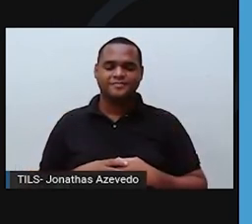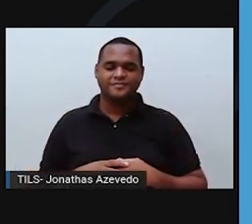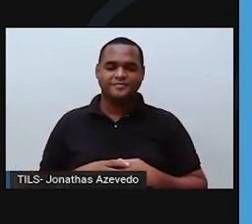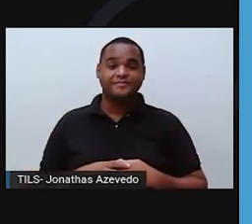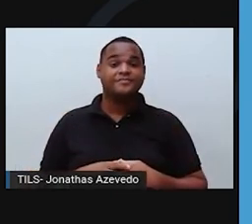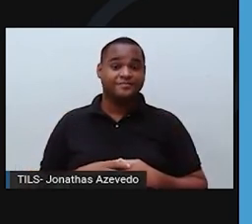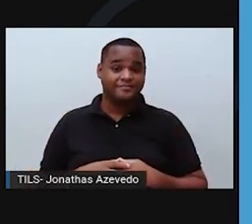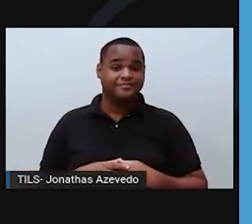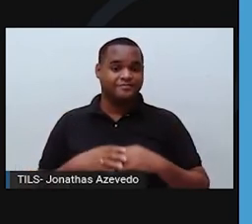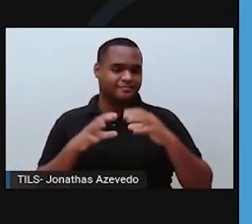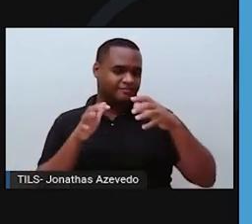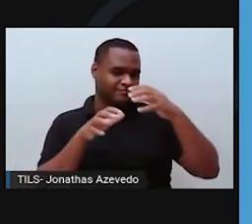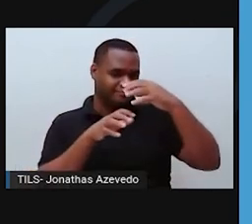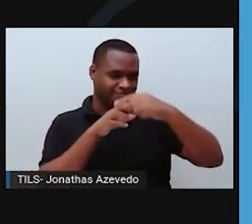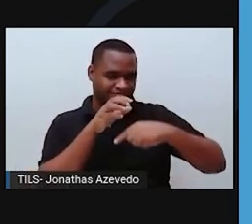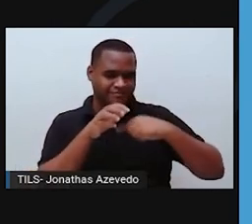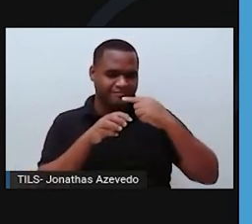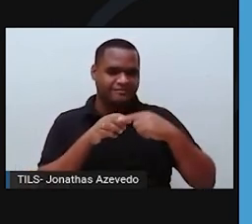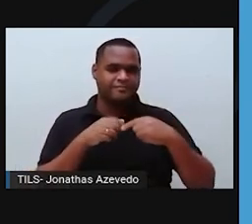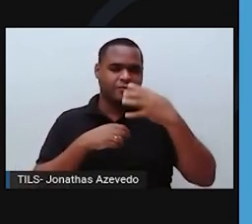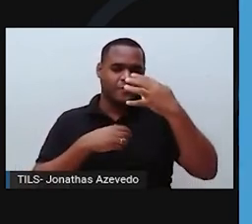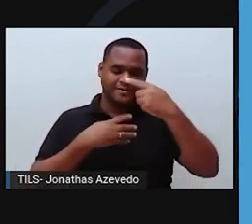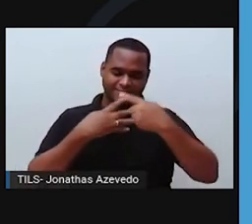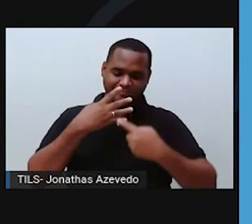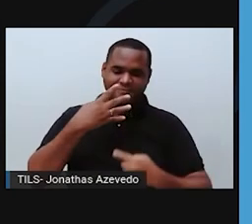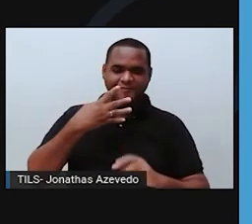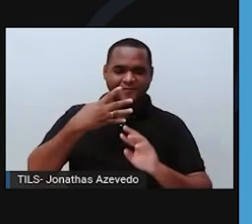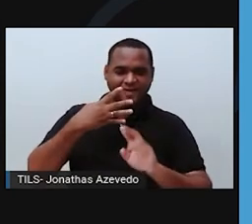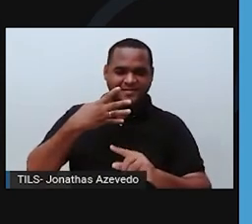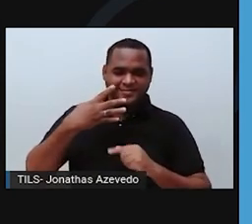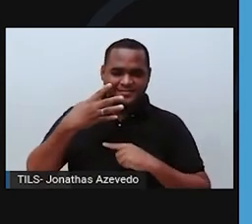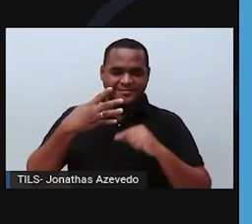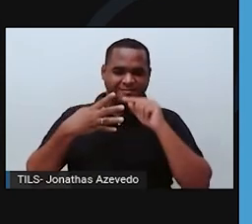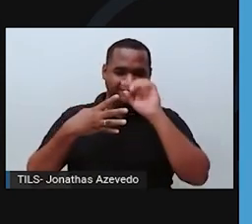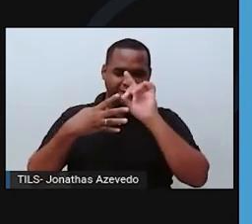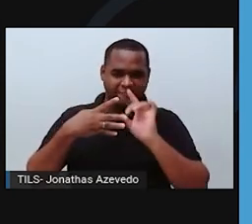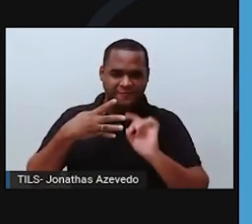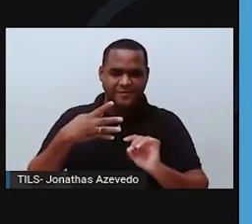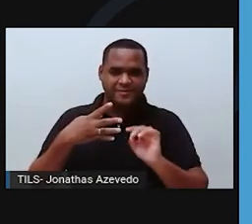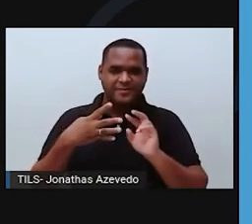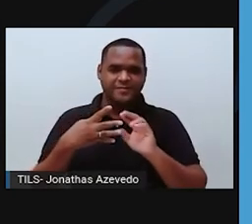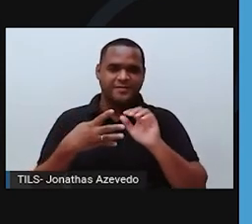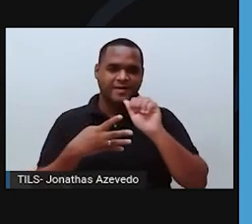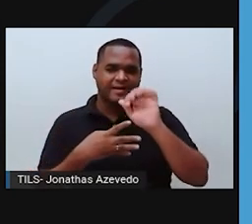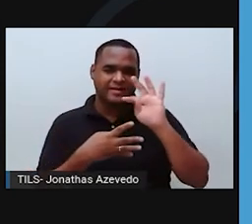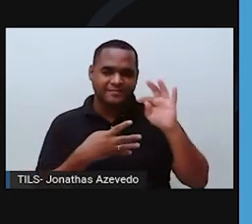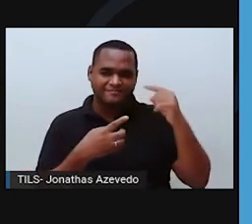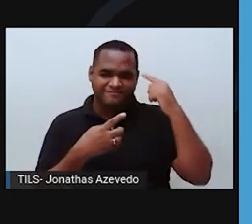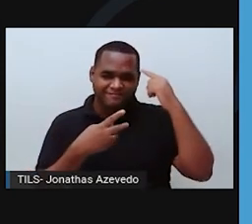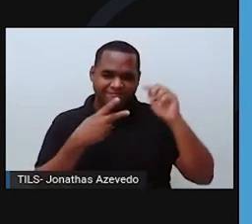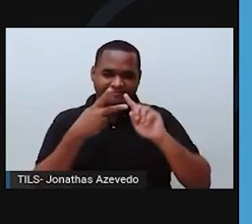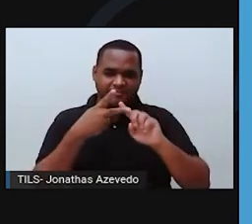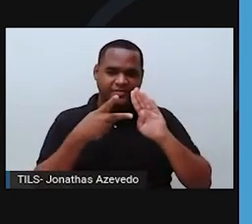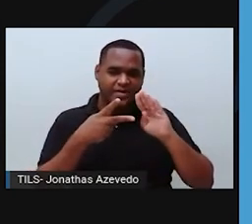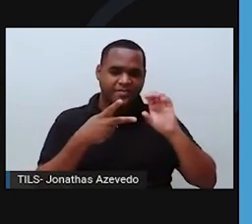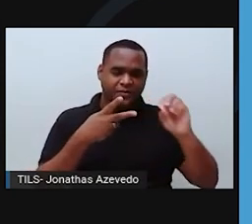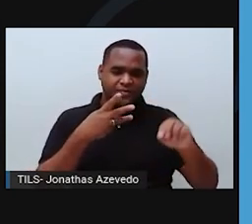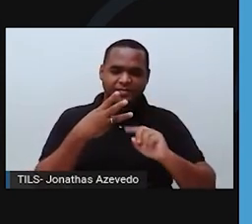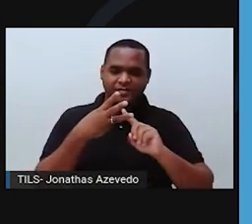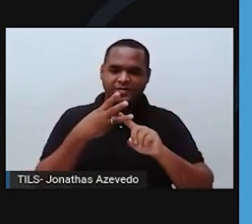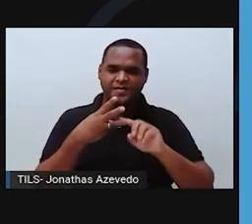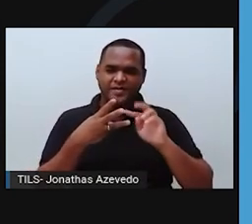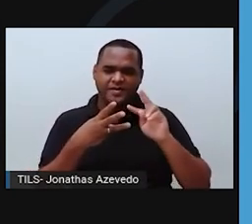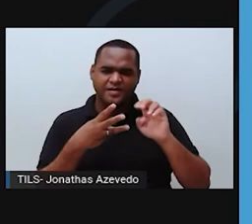A Terra é formada por quatro camadas diferentes. Estas camadas são a atmosfera, a biosfera, a